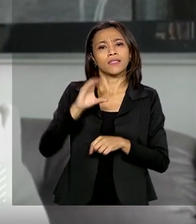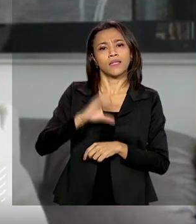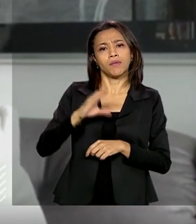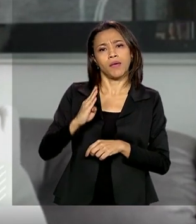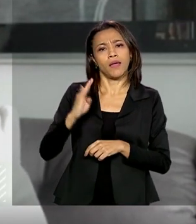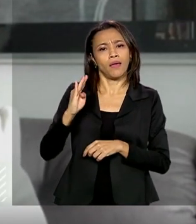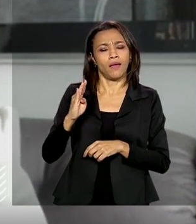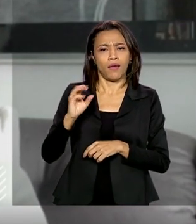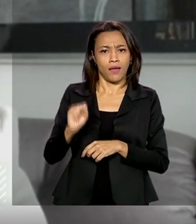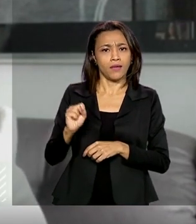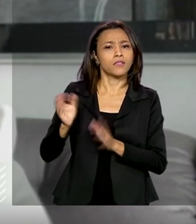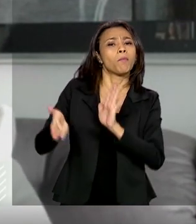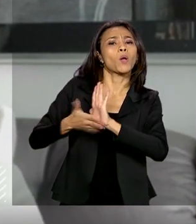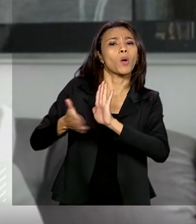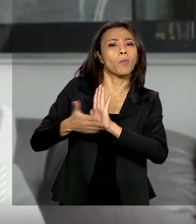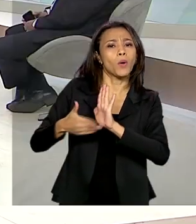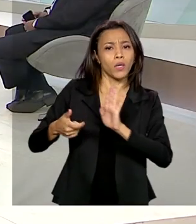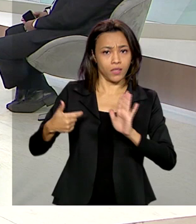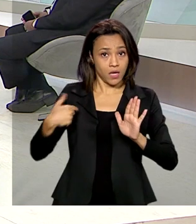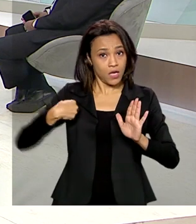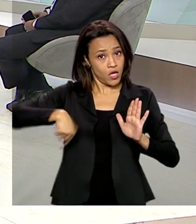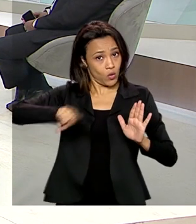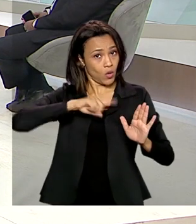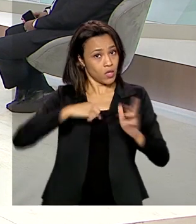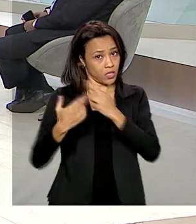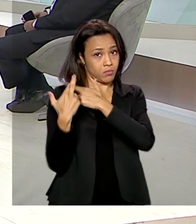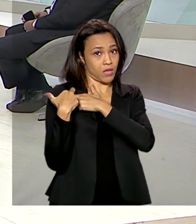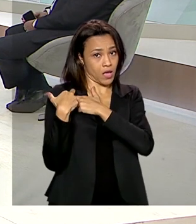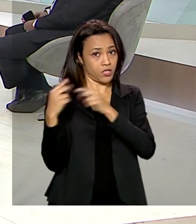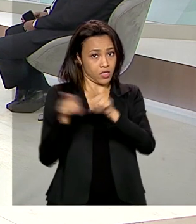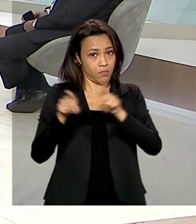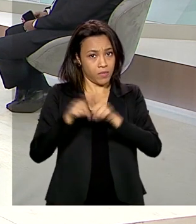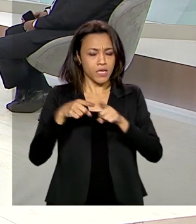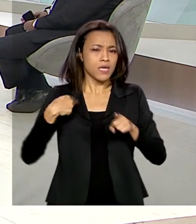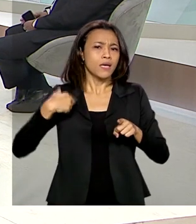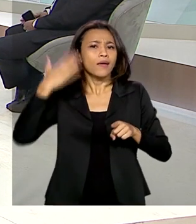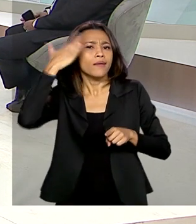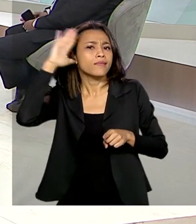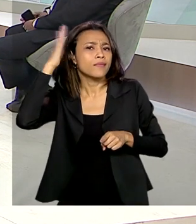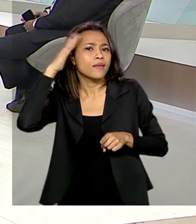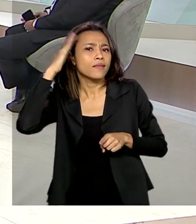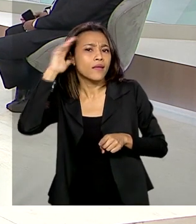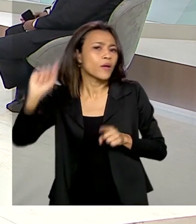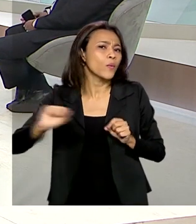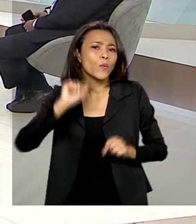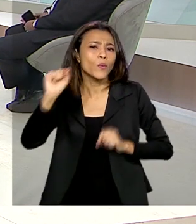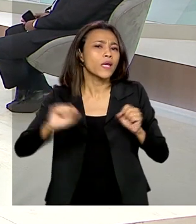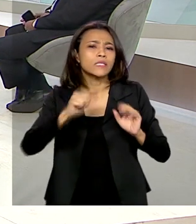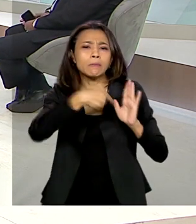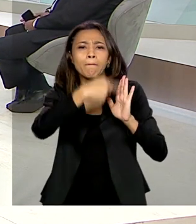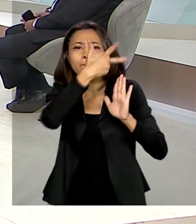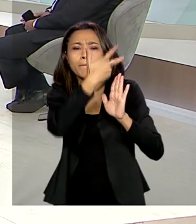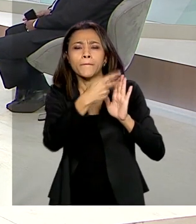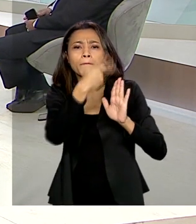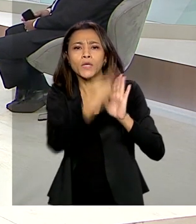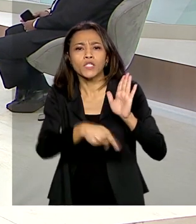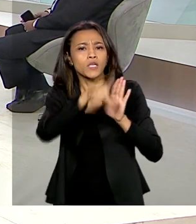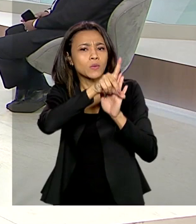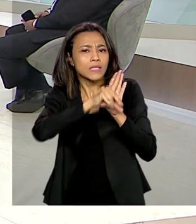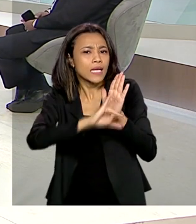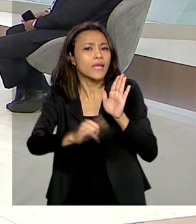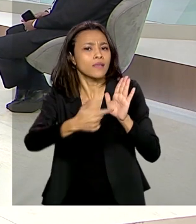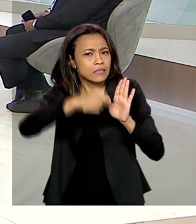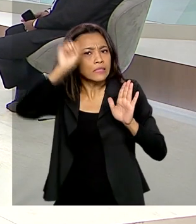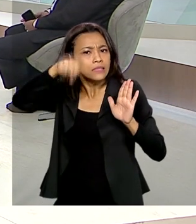porque, em geral, as pessoas não sabem, acho que esse é o nosso papel aqui também, é tentar entender um pouco do que está proposto no projeto de lei, e o projeto de lei